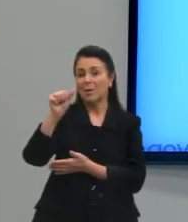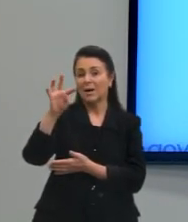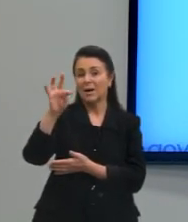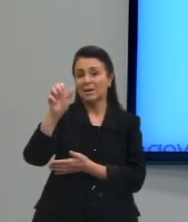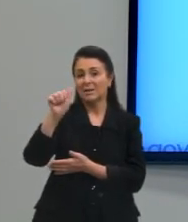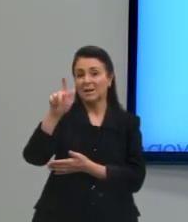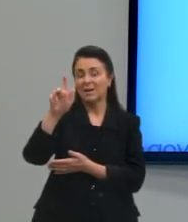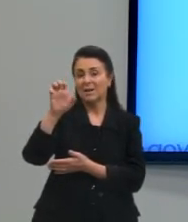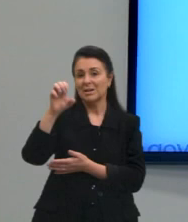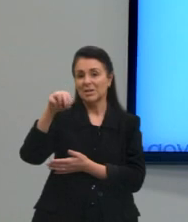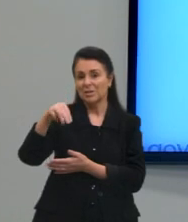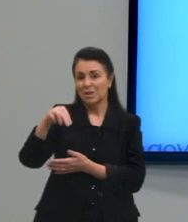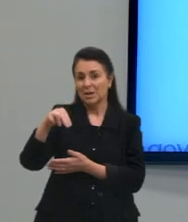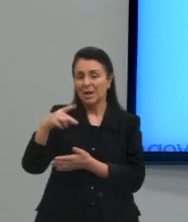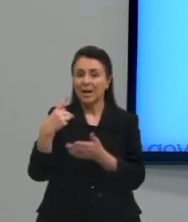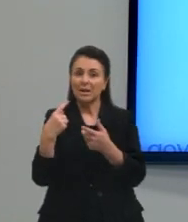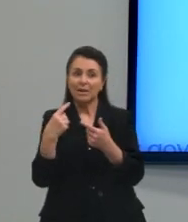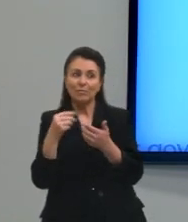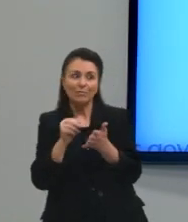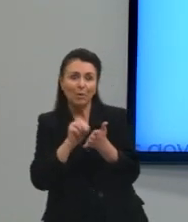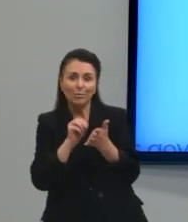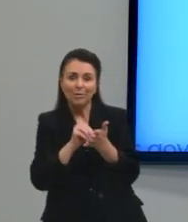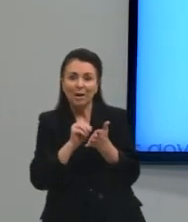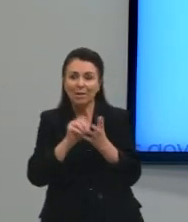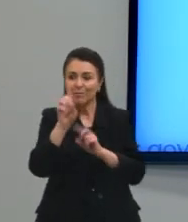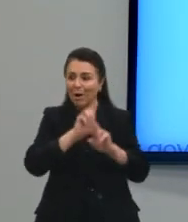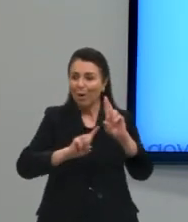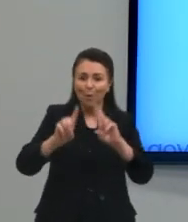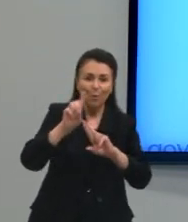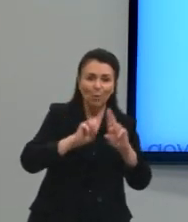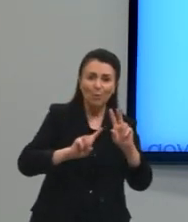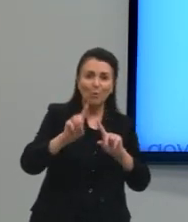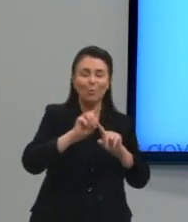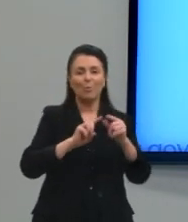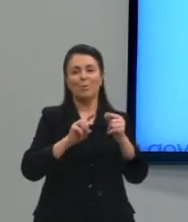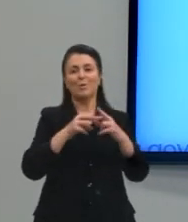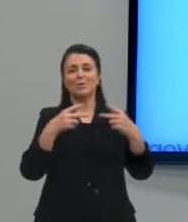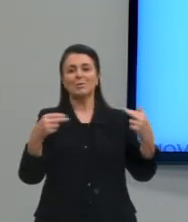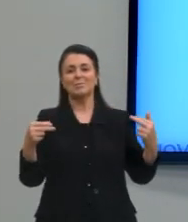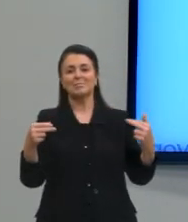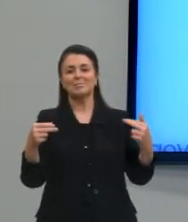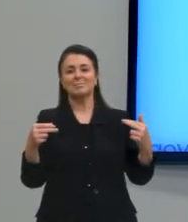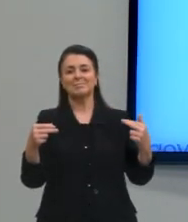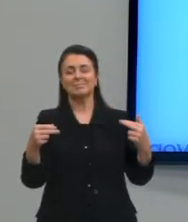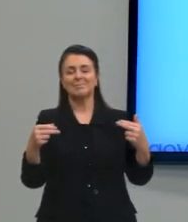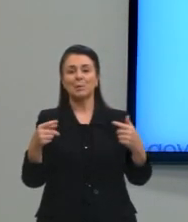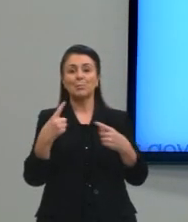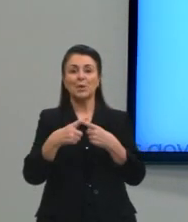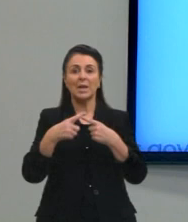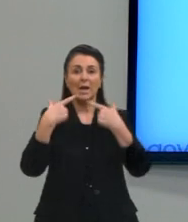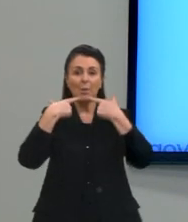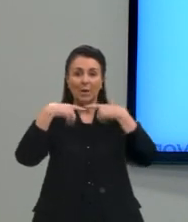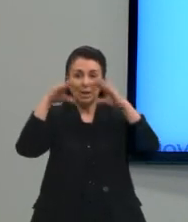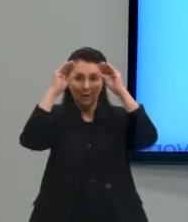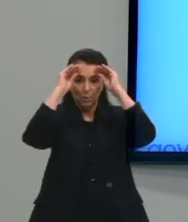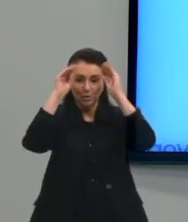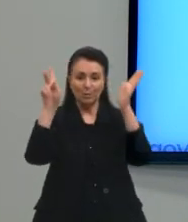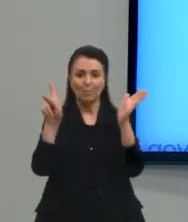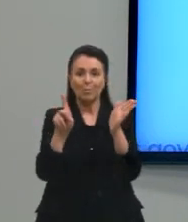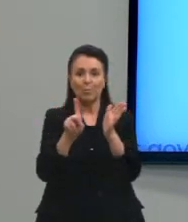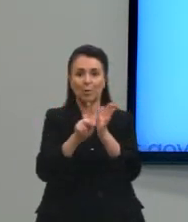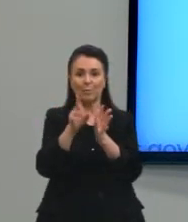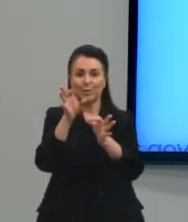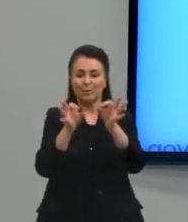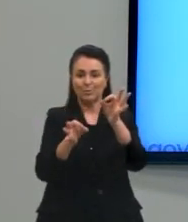fendas ou brechas. Então, são termos que a gente só vai vestindo usados na linguagem jurídica. E